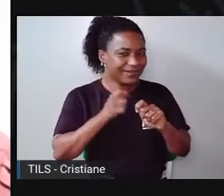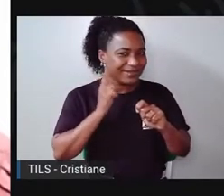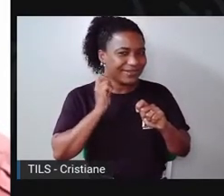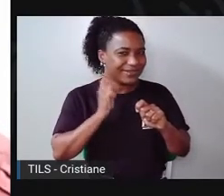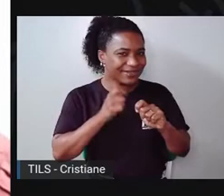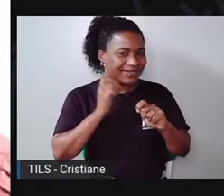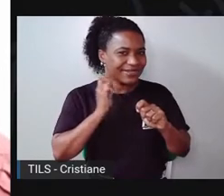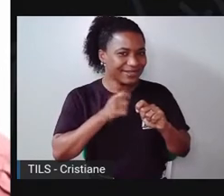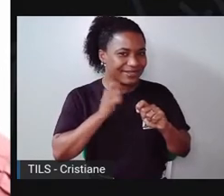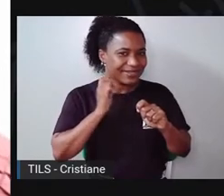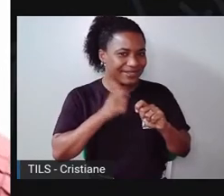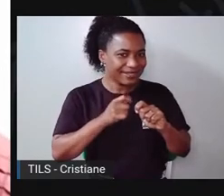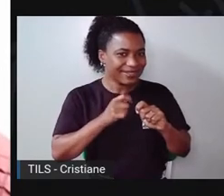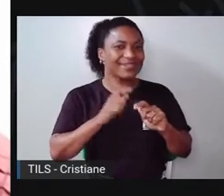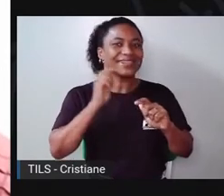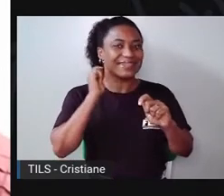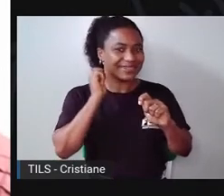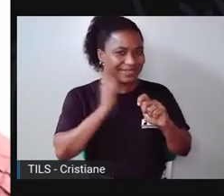Mais uma vez.